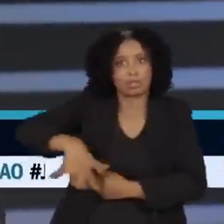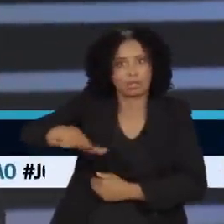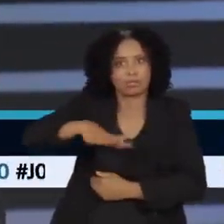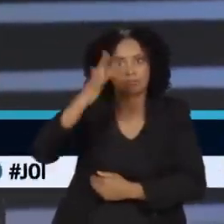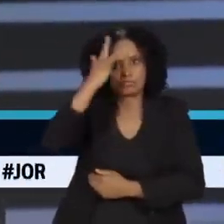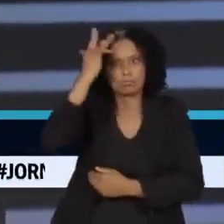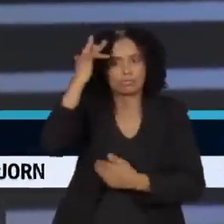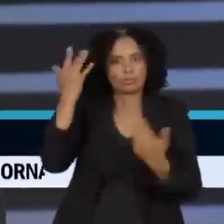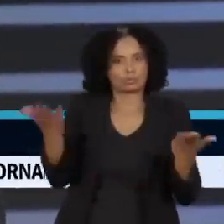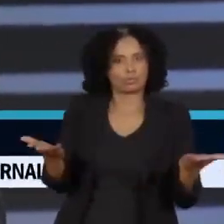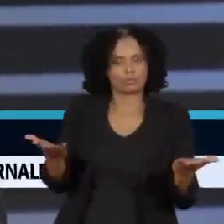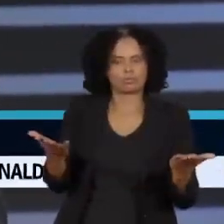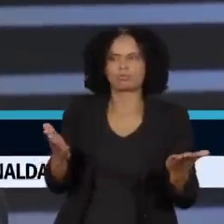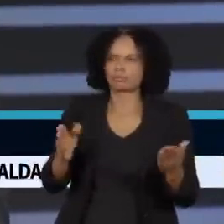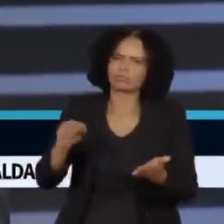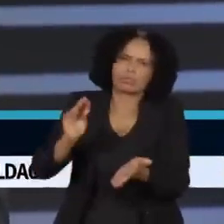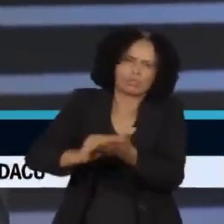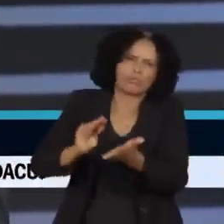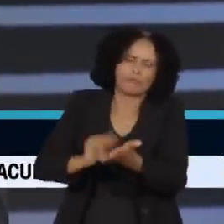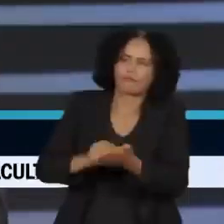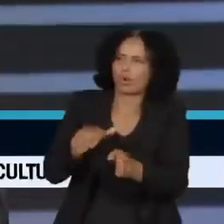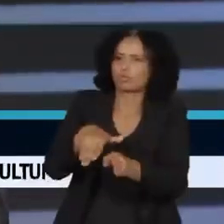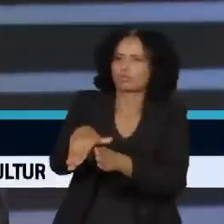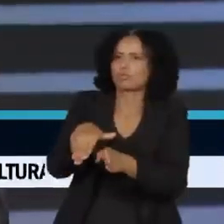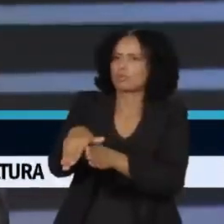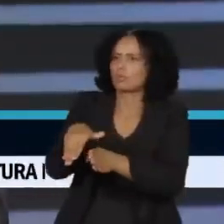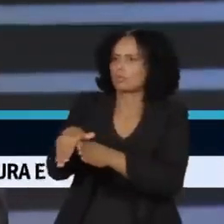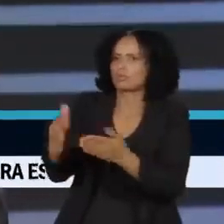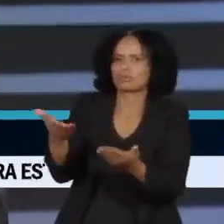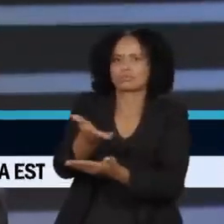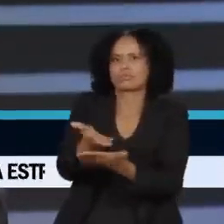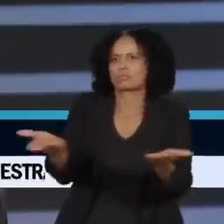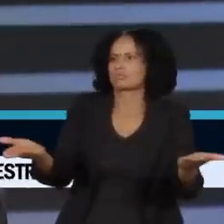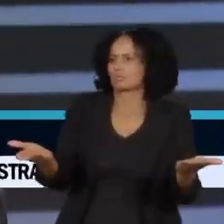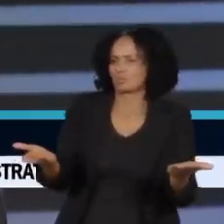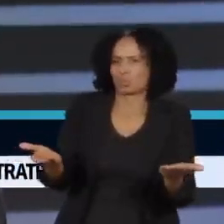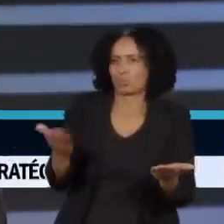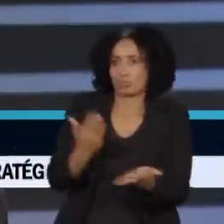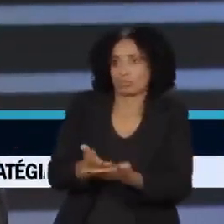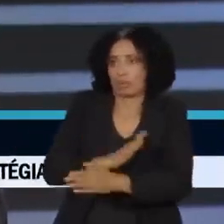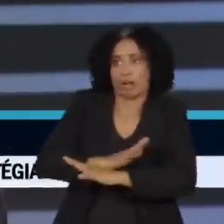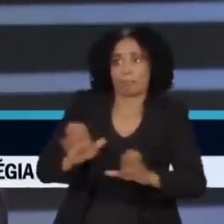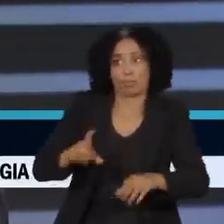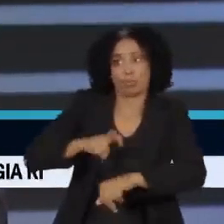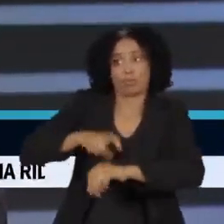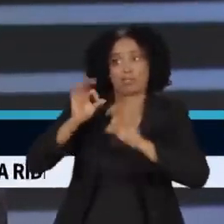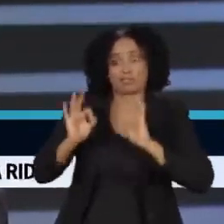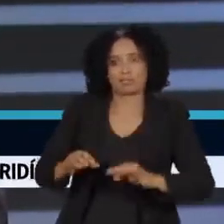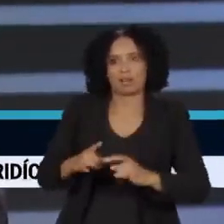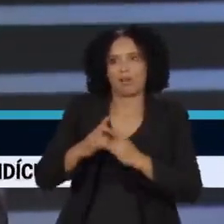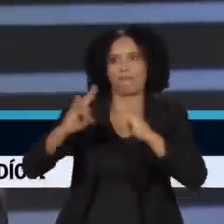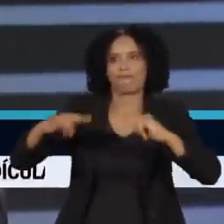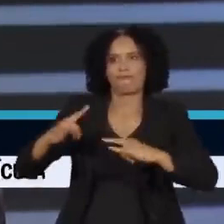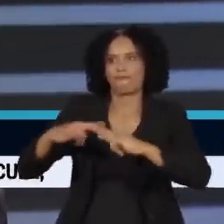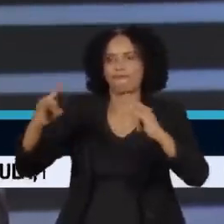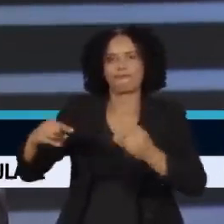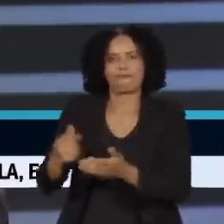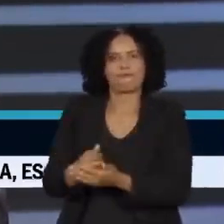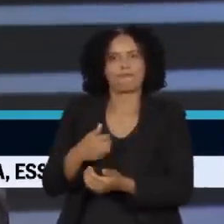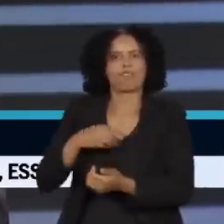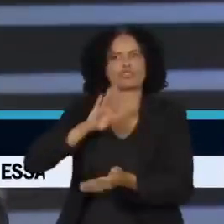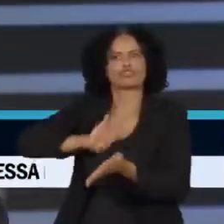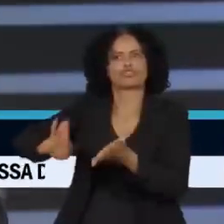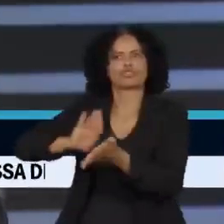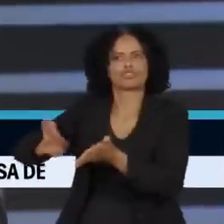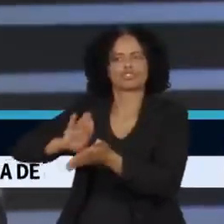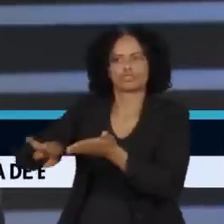diálogo compreensivo que tivemos nos últimos dois meses acabou. Agora era hora de você distribuir Lexotan na água ou eu, pelo menos, sei